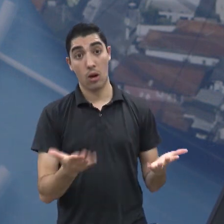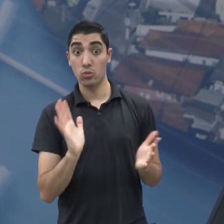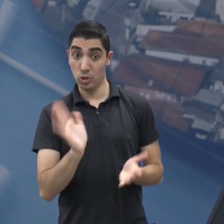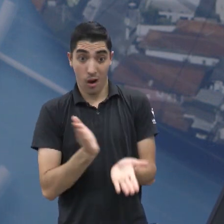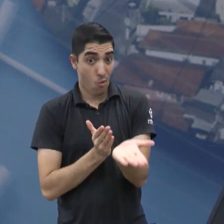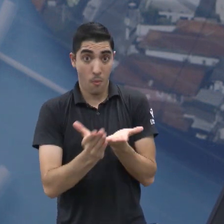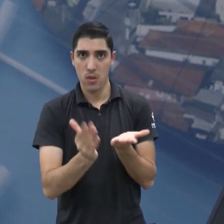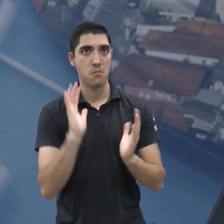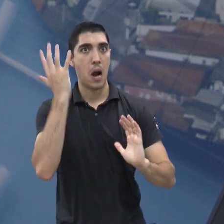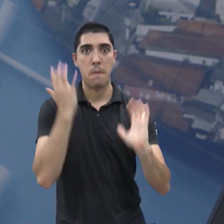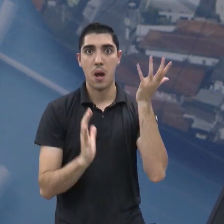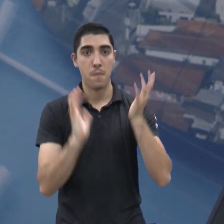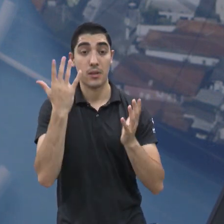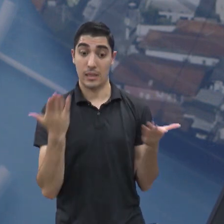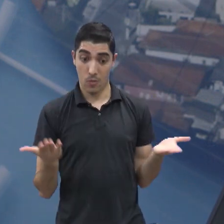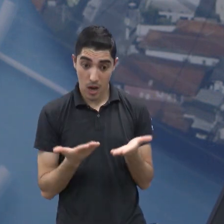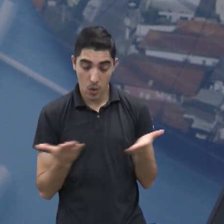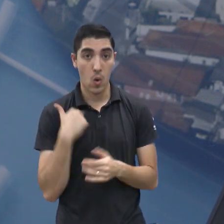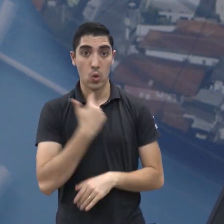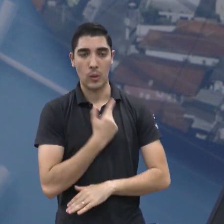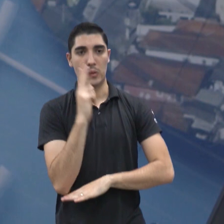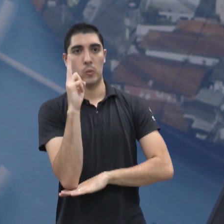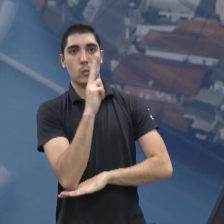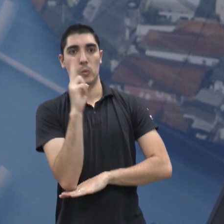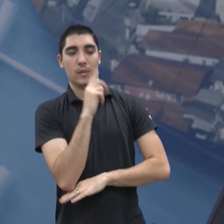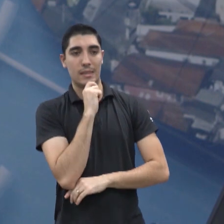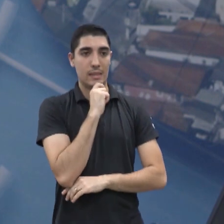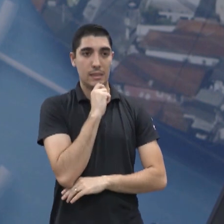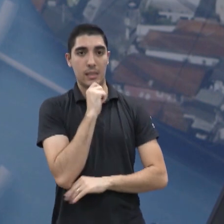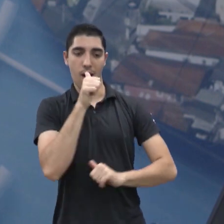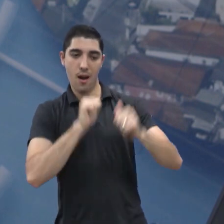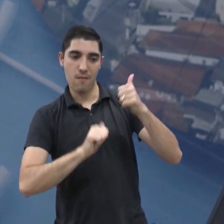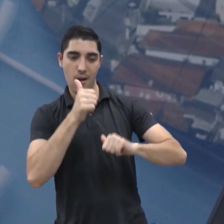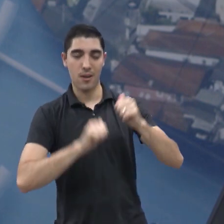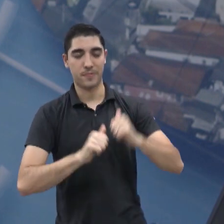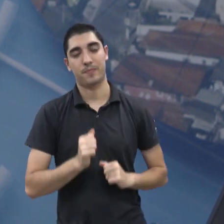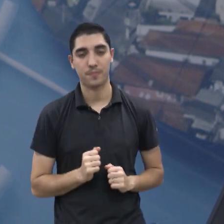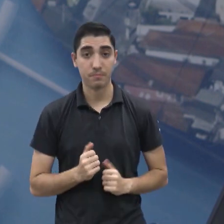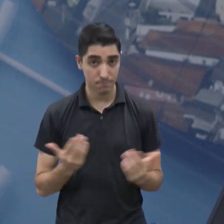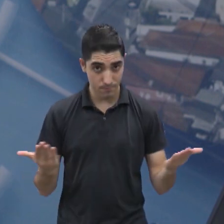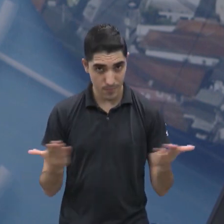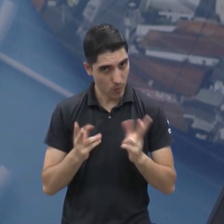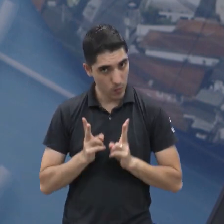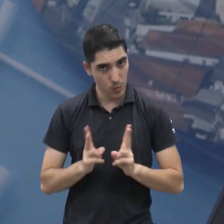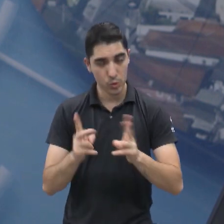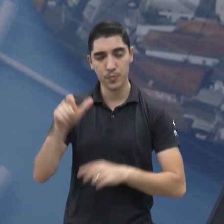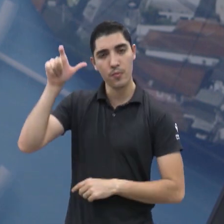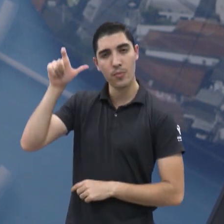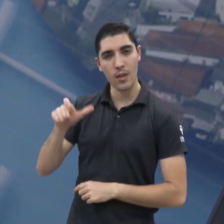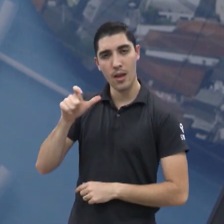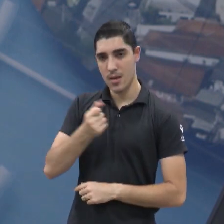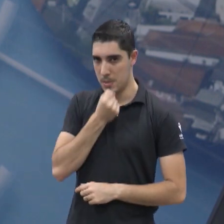importância, assim, né? Está no nível de urgência ali esse tema para a gente debater. Vamos seguir aqui? A Tamiris Vick, gente,